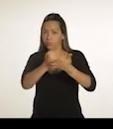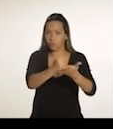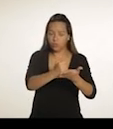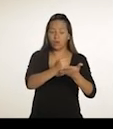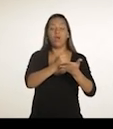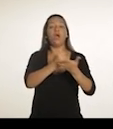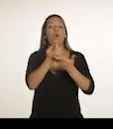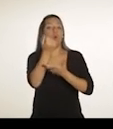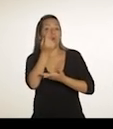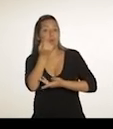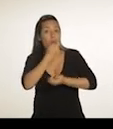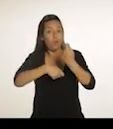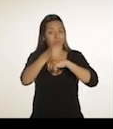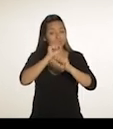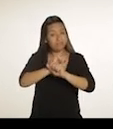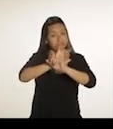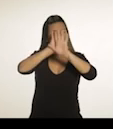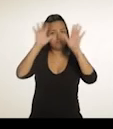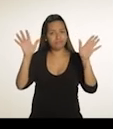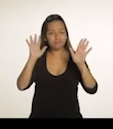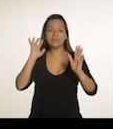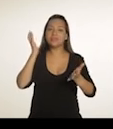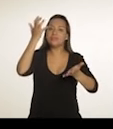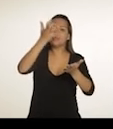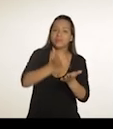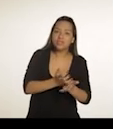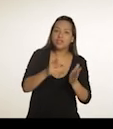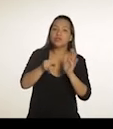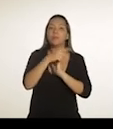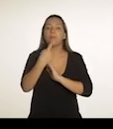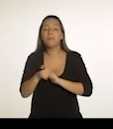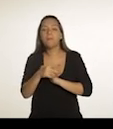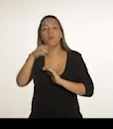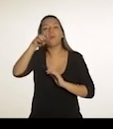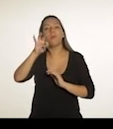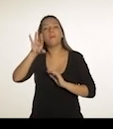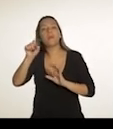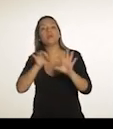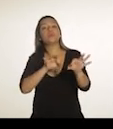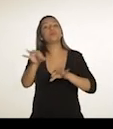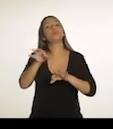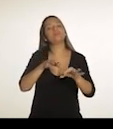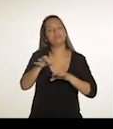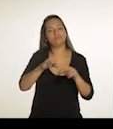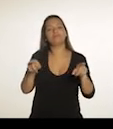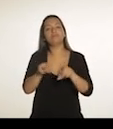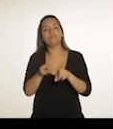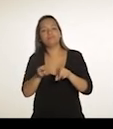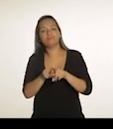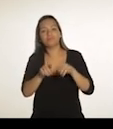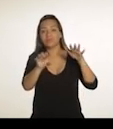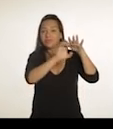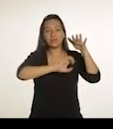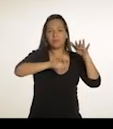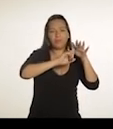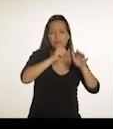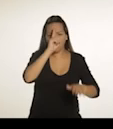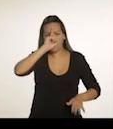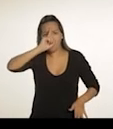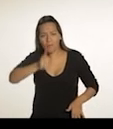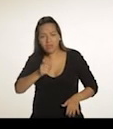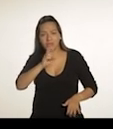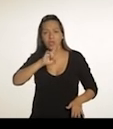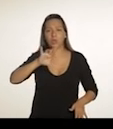O orçamento será responsável e com transparência. O investimento vai ser feito com meta e com planejamento. O